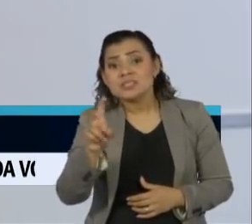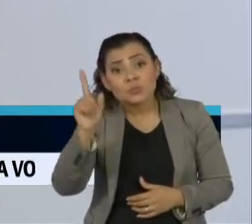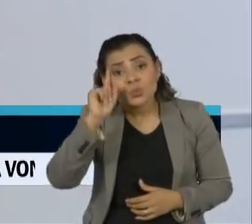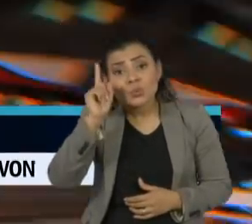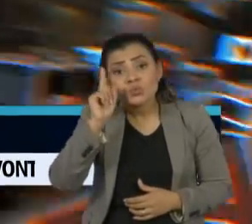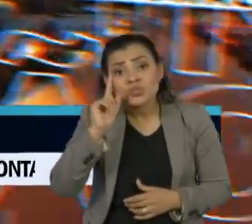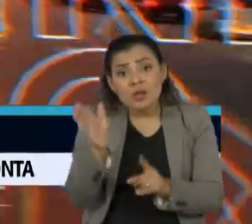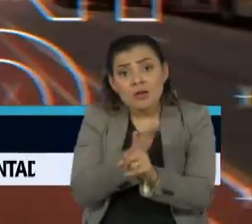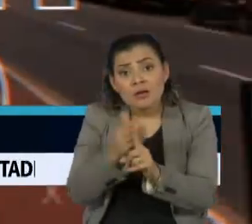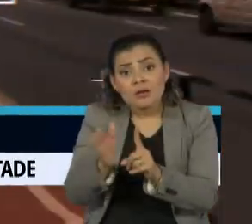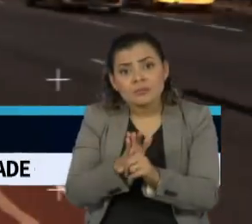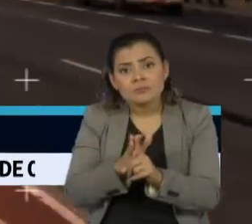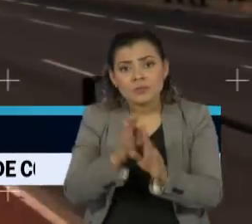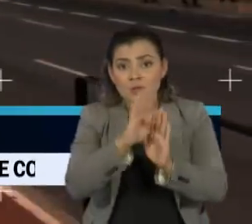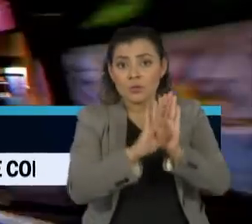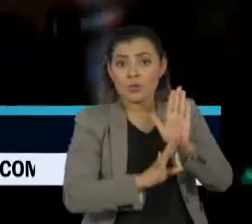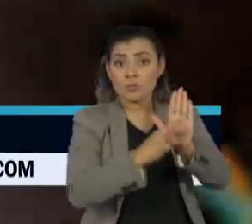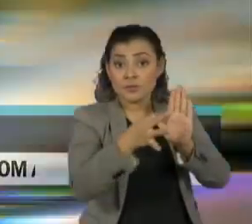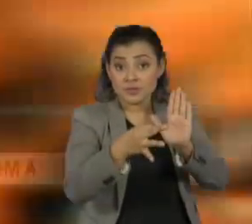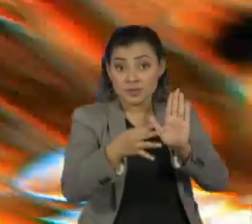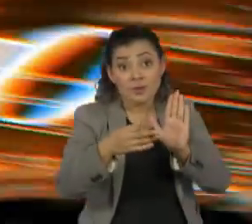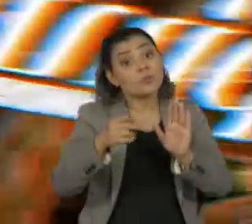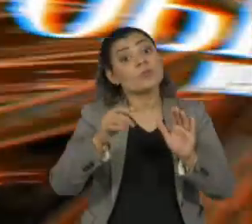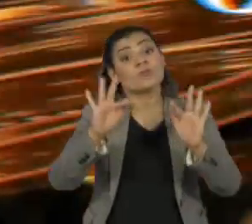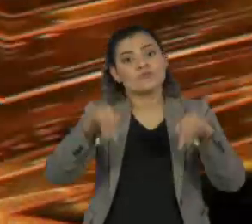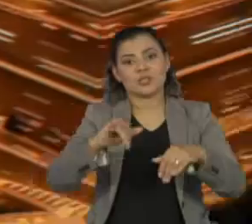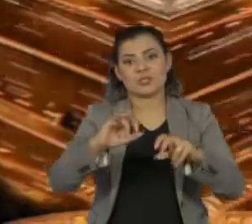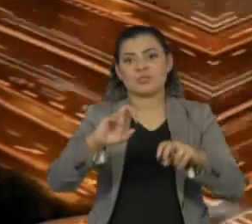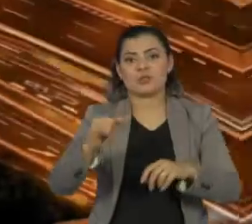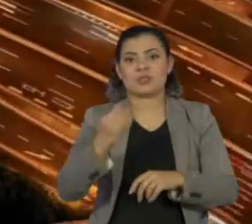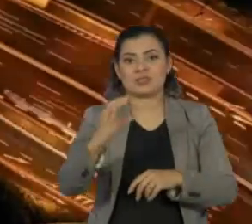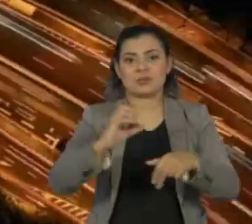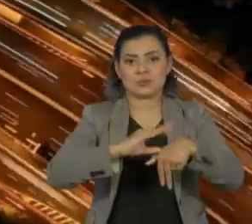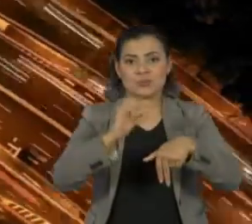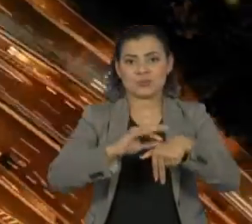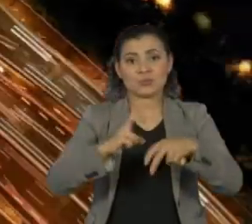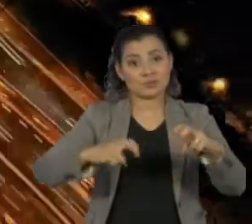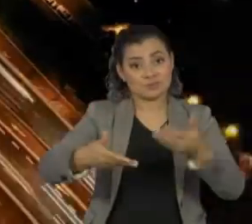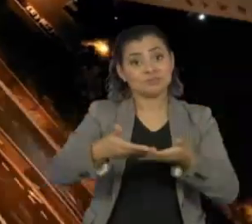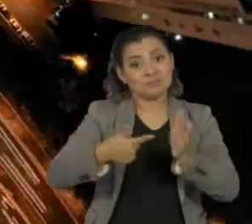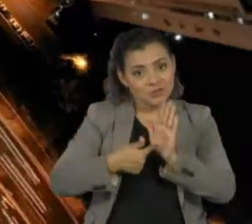por dia. Opinião Nacional é daqui a pouco, logo depois do Jornal da Cultura.